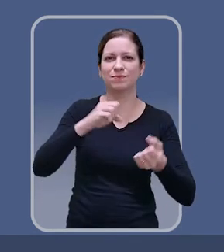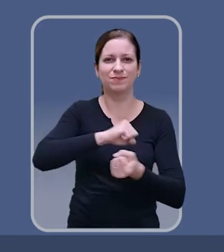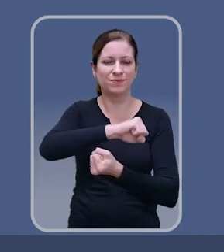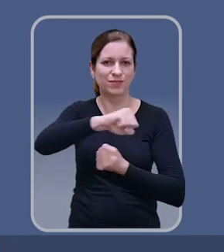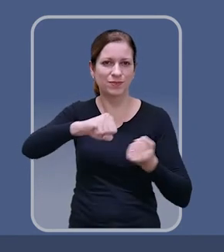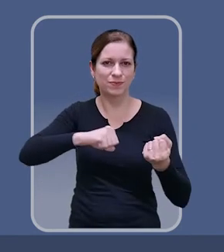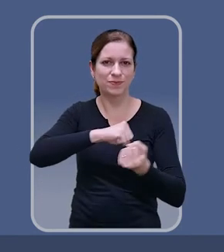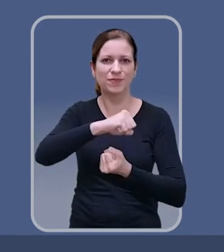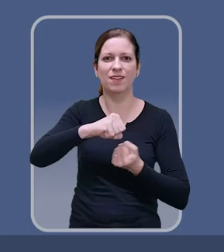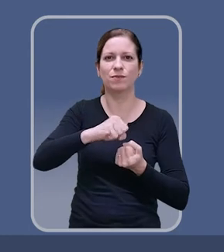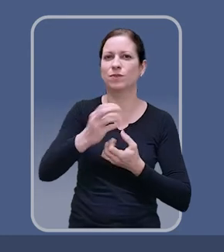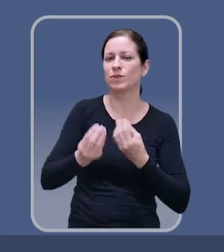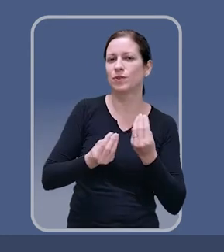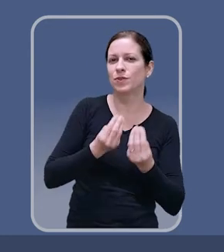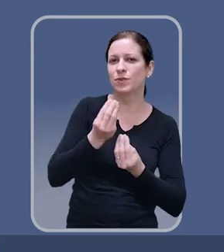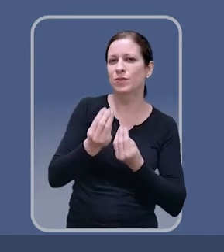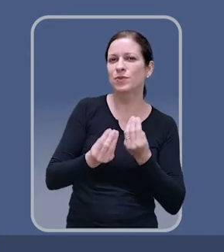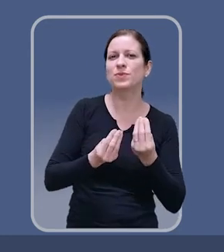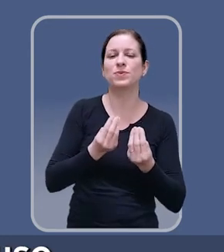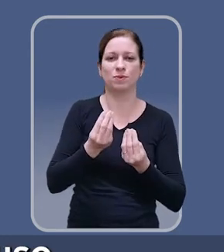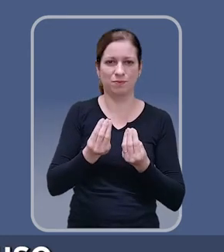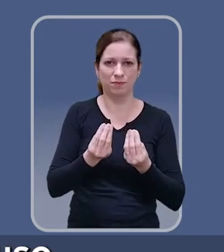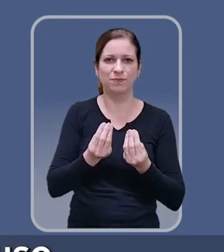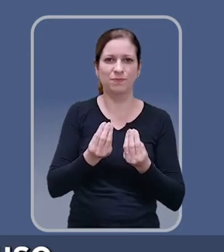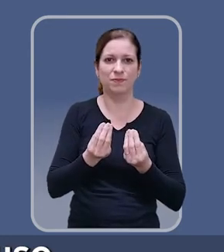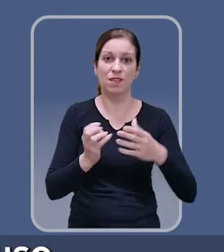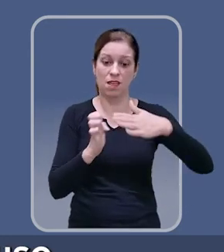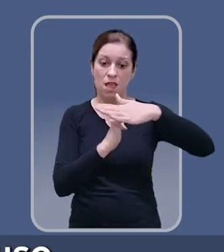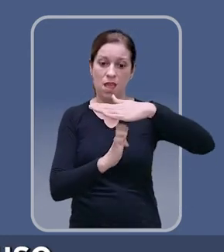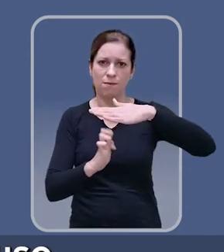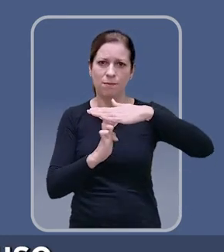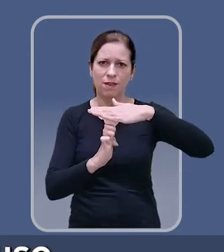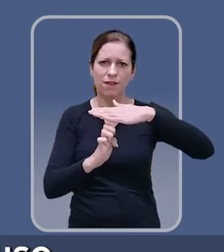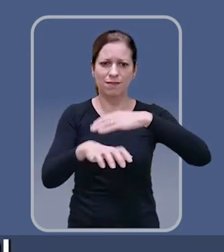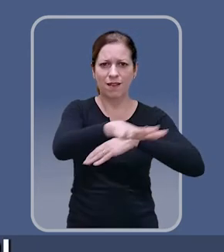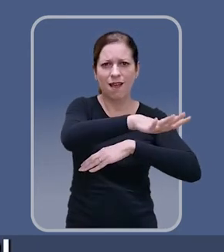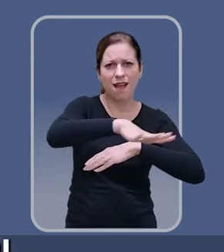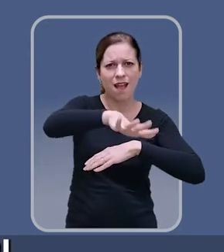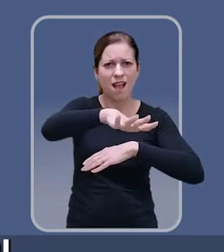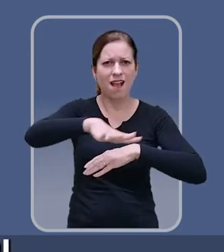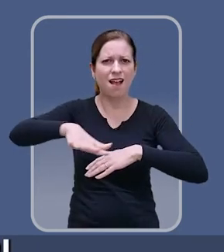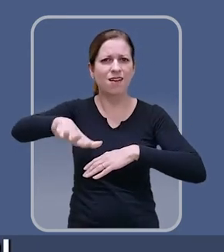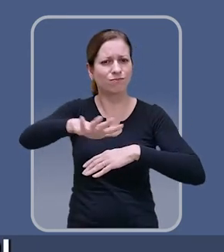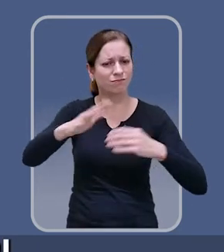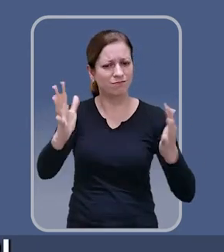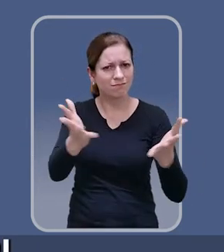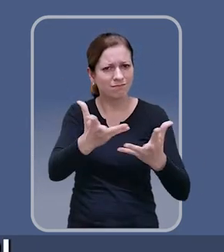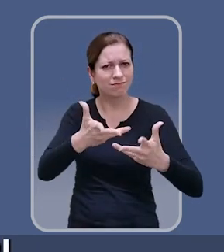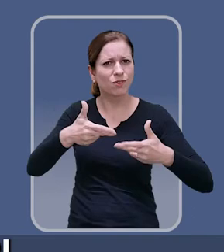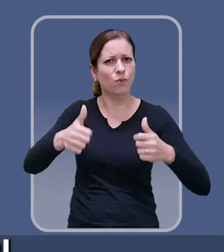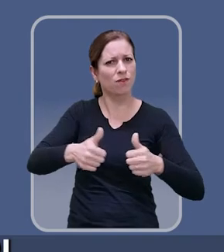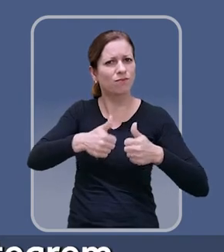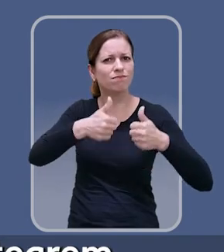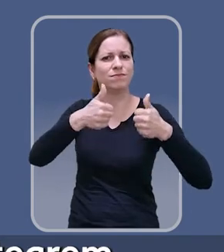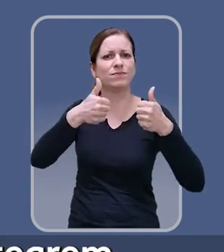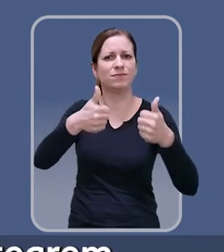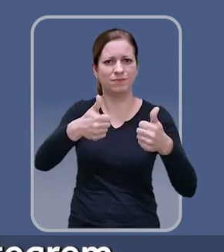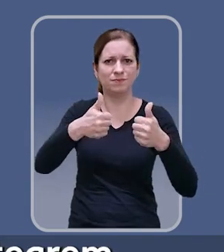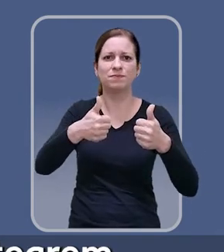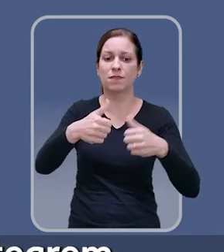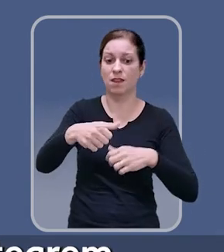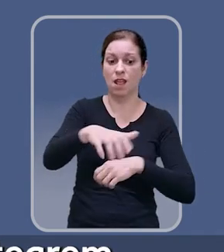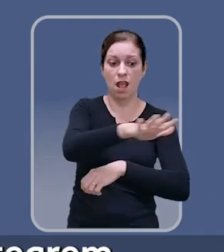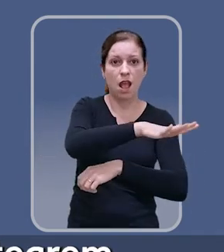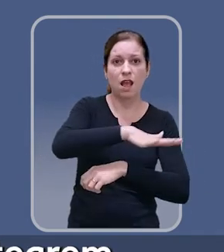alternativa de desenvolvimento sustentável é uma melhor função, um melhor uso para as áreas de transição em APL. Podemos